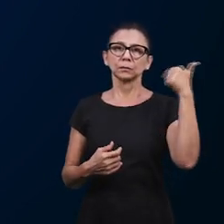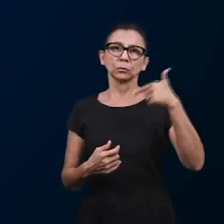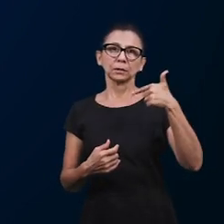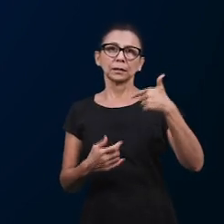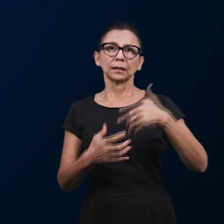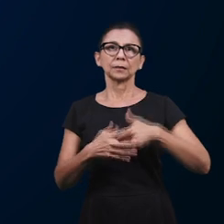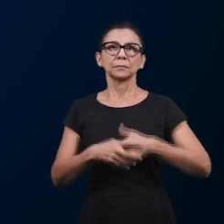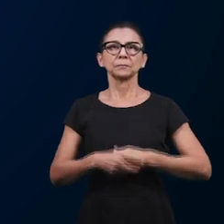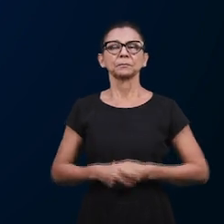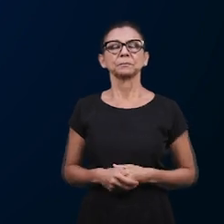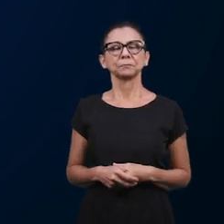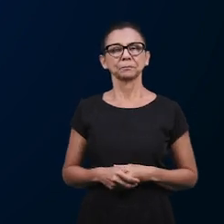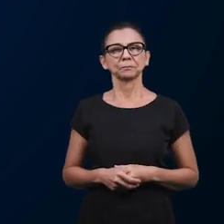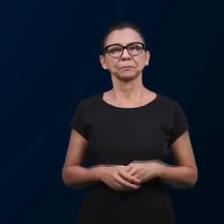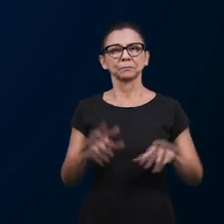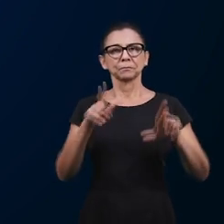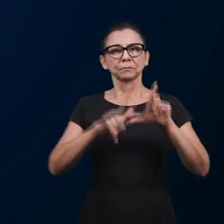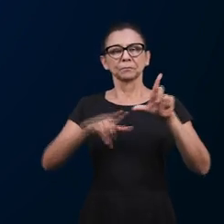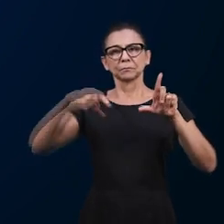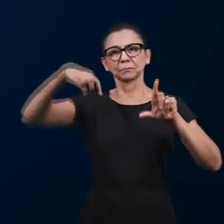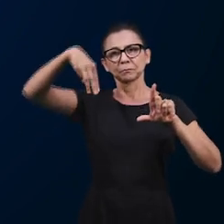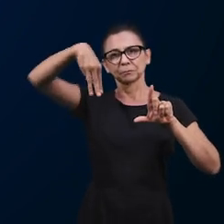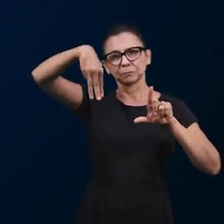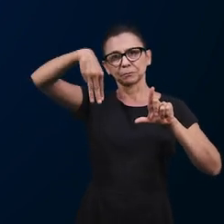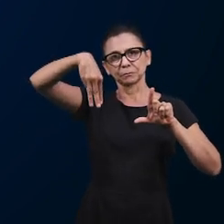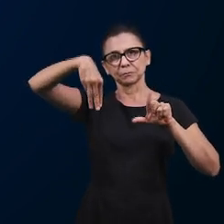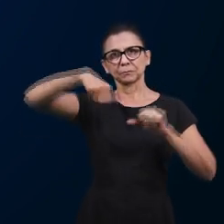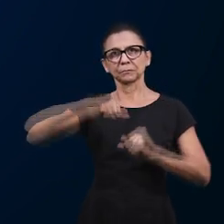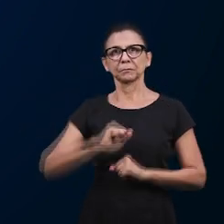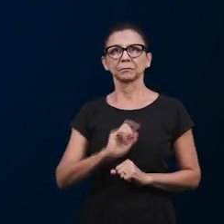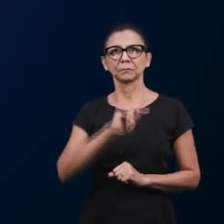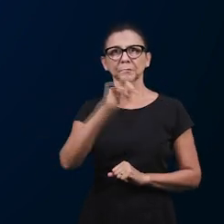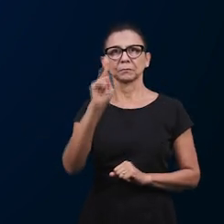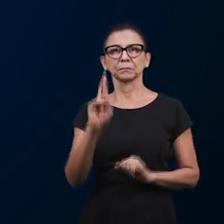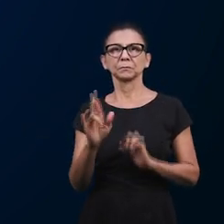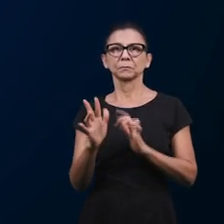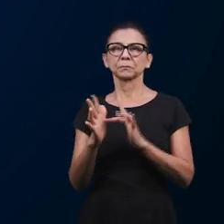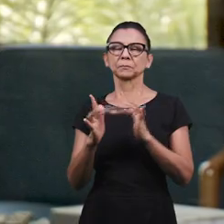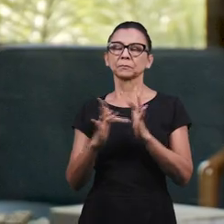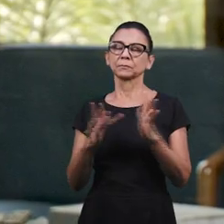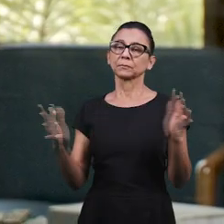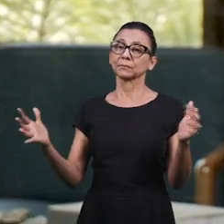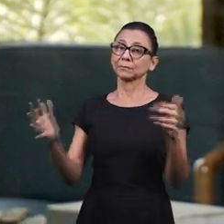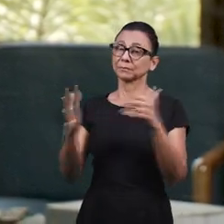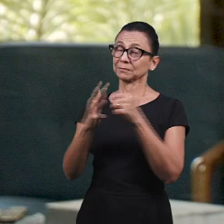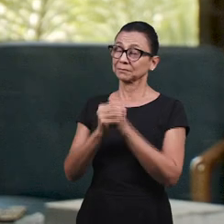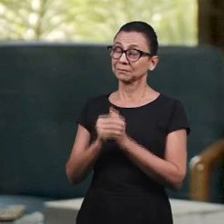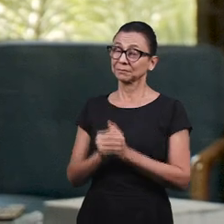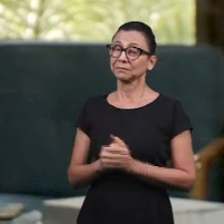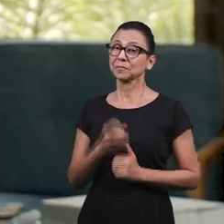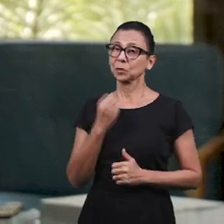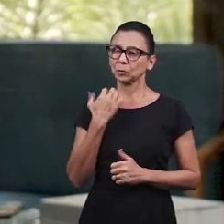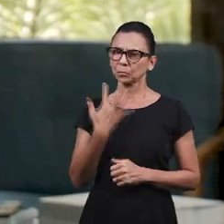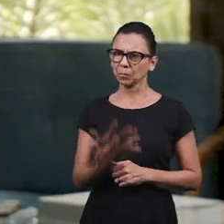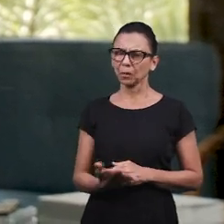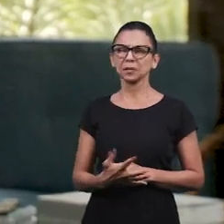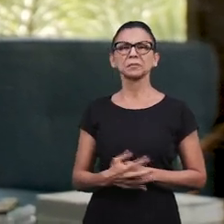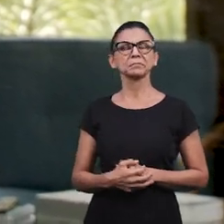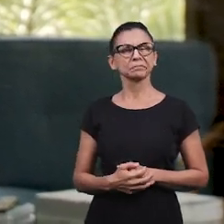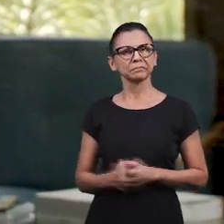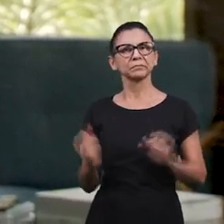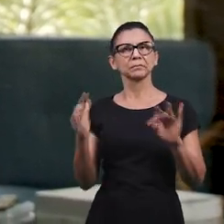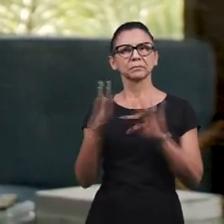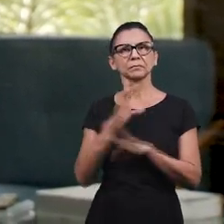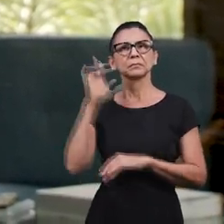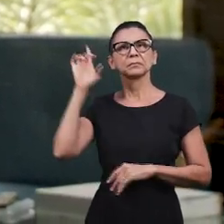maligno. Então é a letra M. Amém? A todos a paz do Senhor. Amém, Armando. Que maravilha. Que aula bem